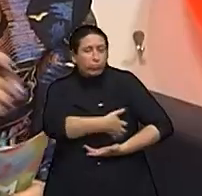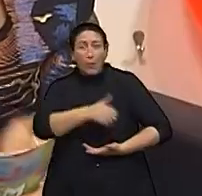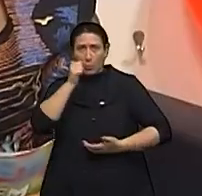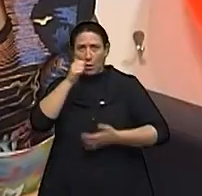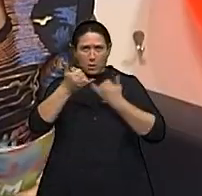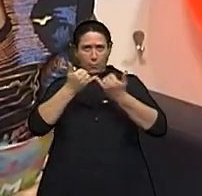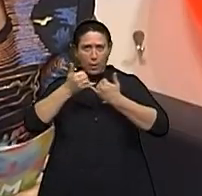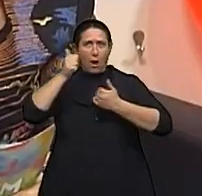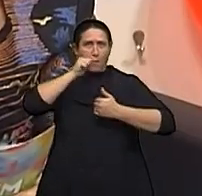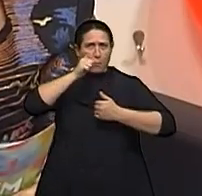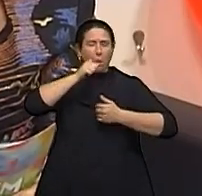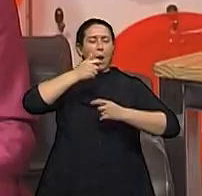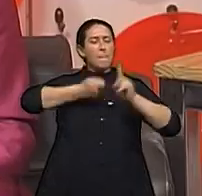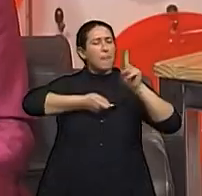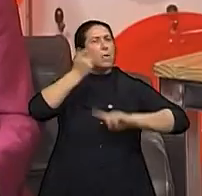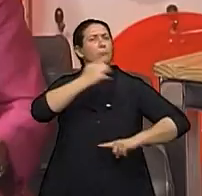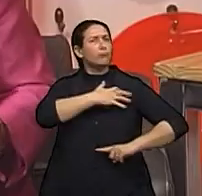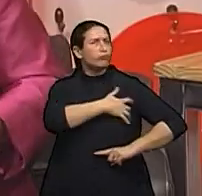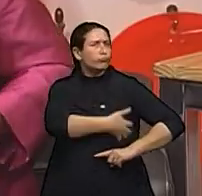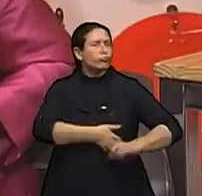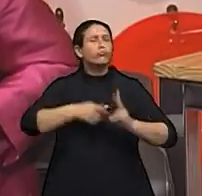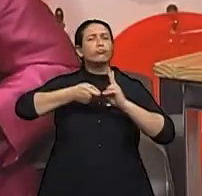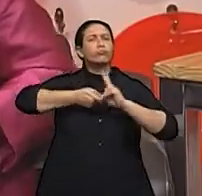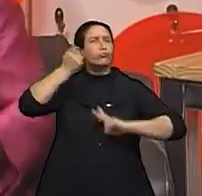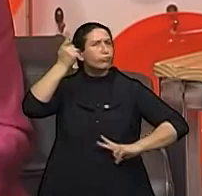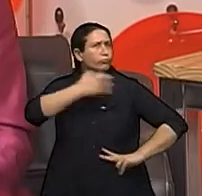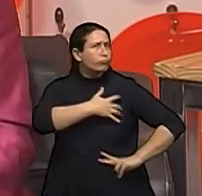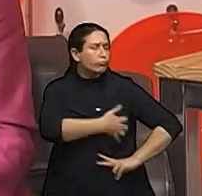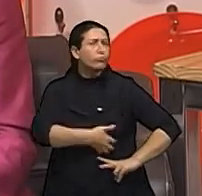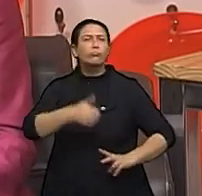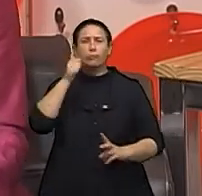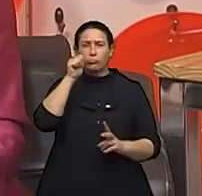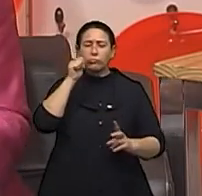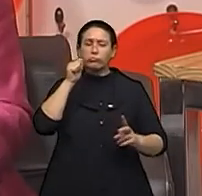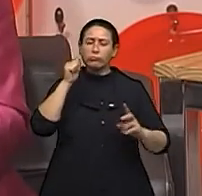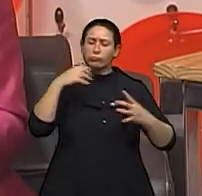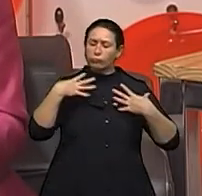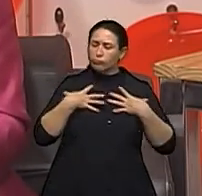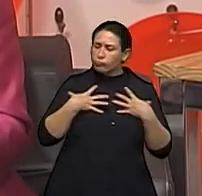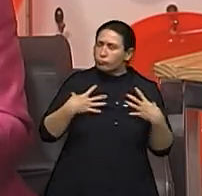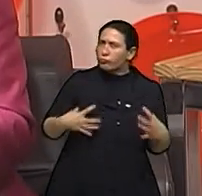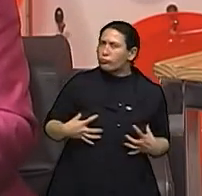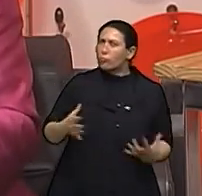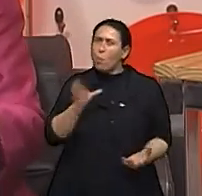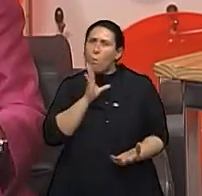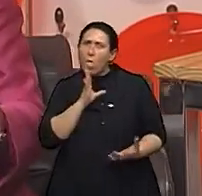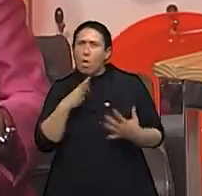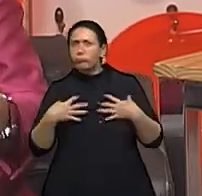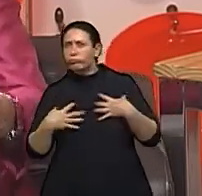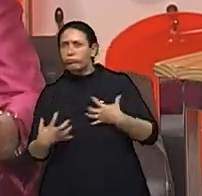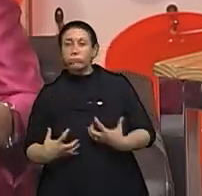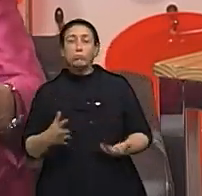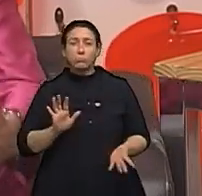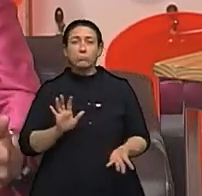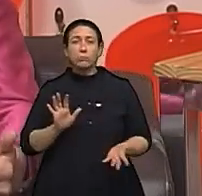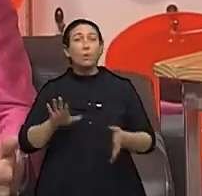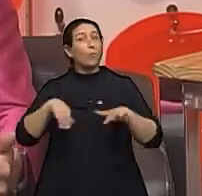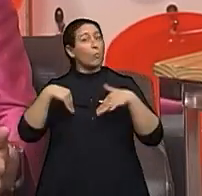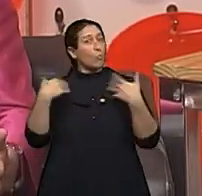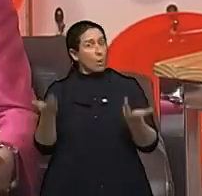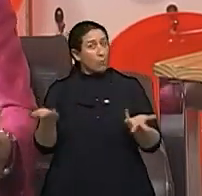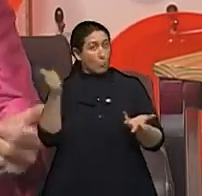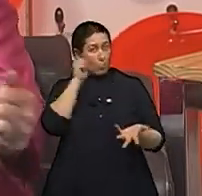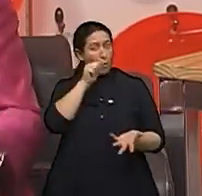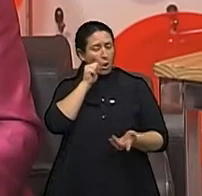O exame do toque, isso que eu queria saber. tocam, não é se autoexaminam, mas se tocam, se conhecem. Quando elas vêm a ter